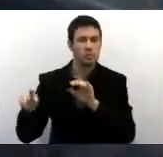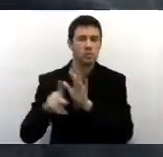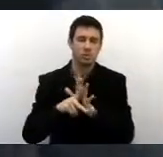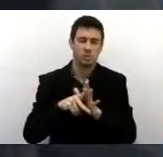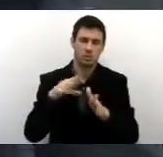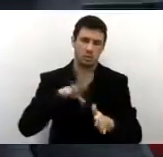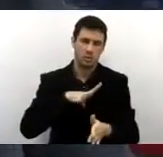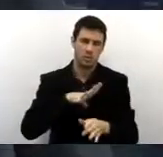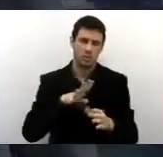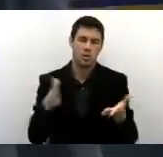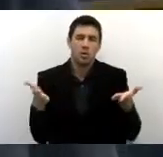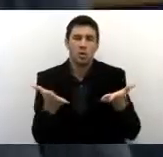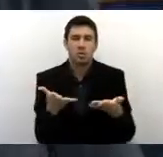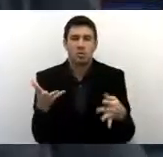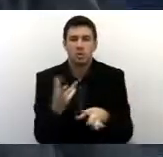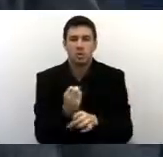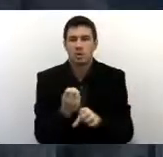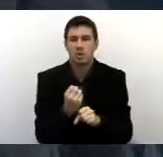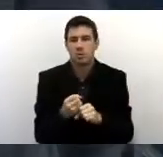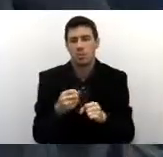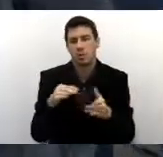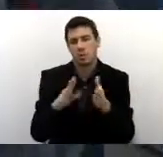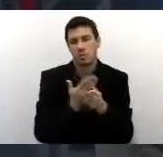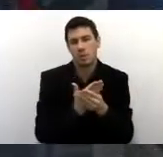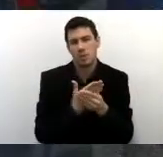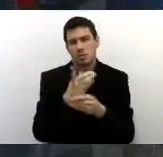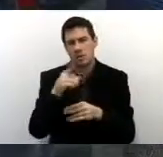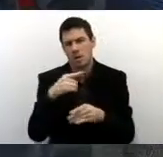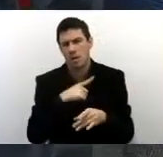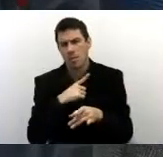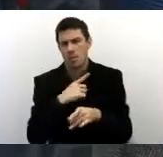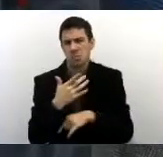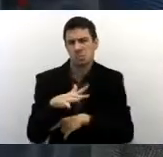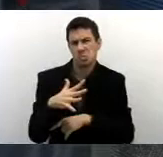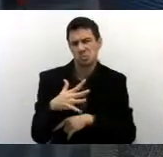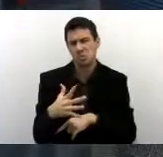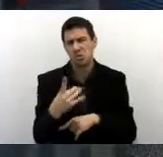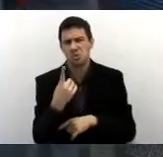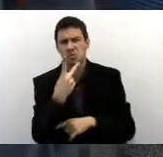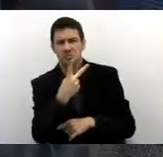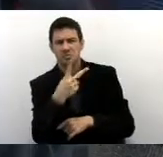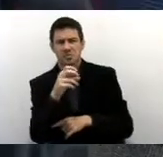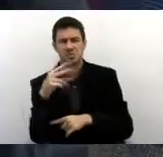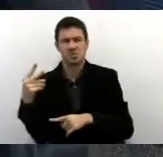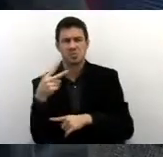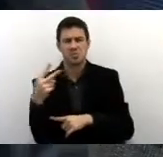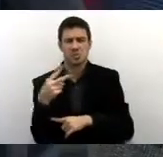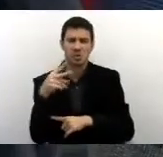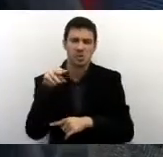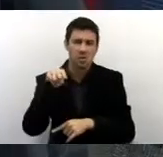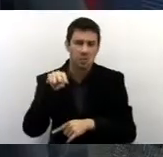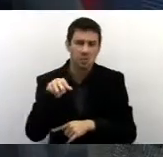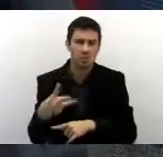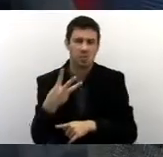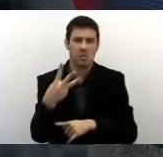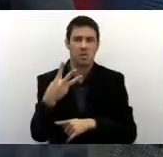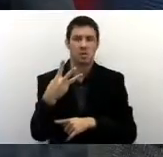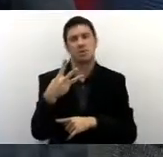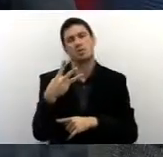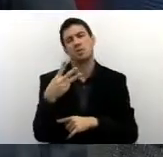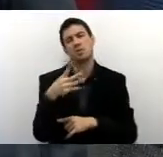pasta hoje está na ordem de quatro? Este ano ele vai para em torno de uns 22, 24 milhões